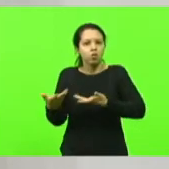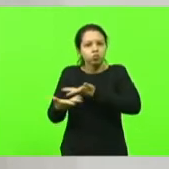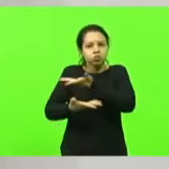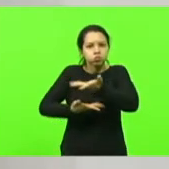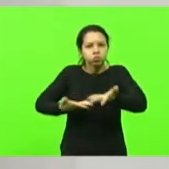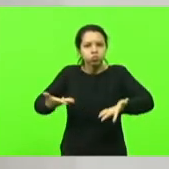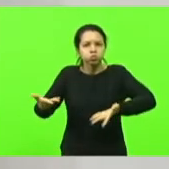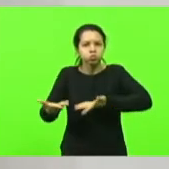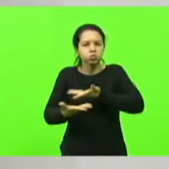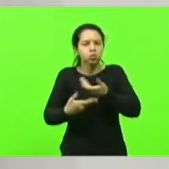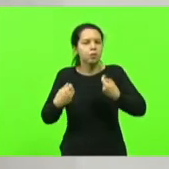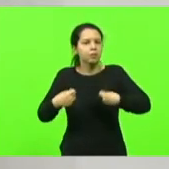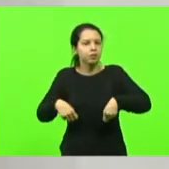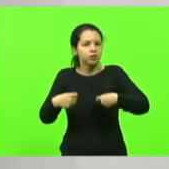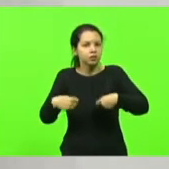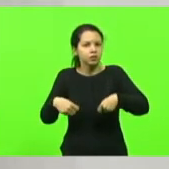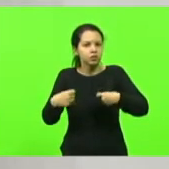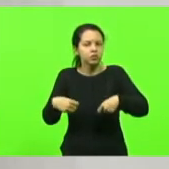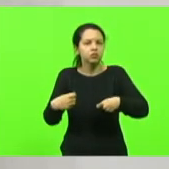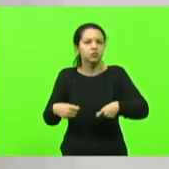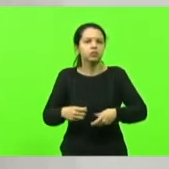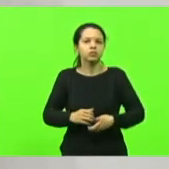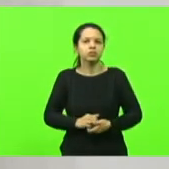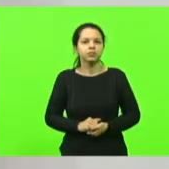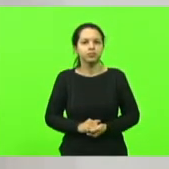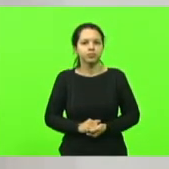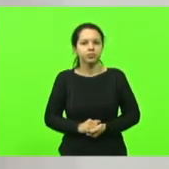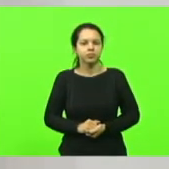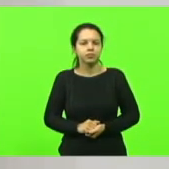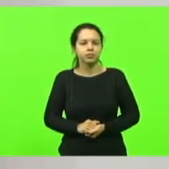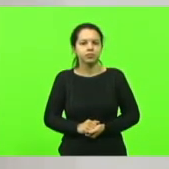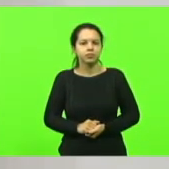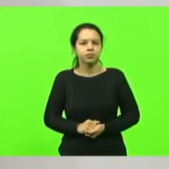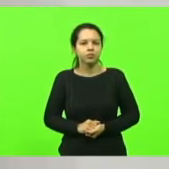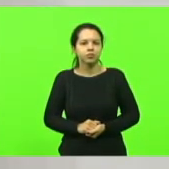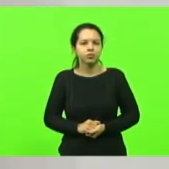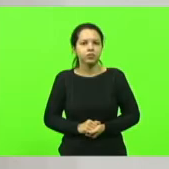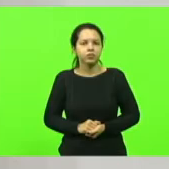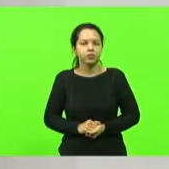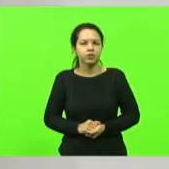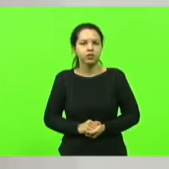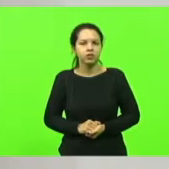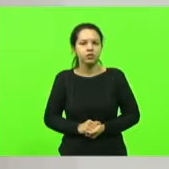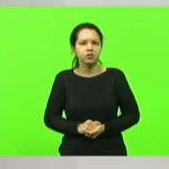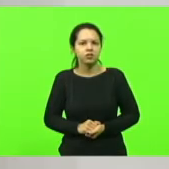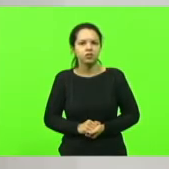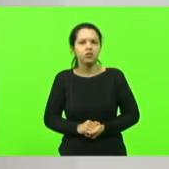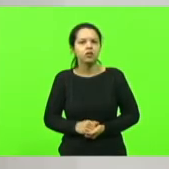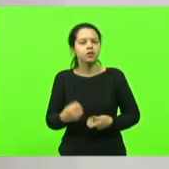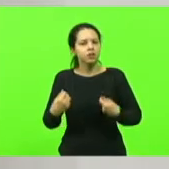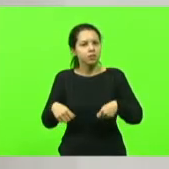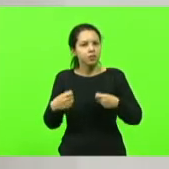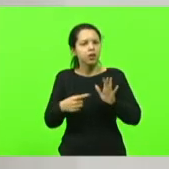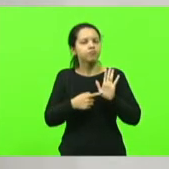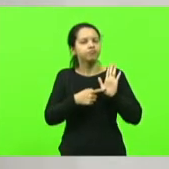de ideias, e também de algumas apresentações. Inclusive, recebi